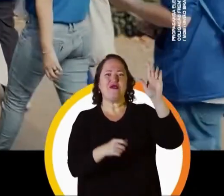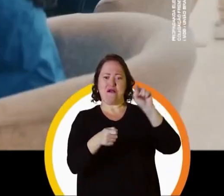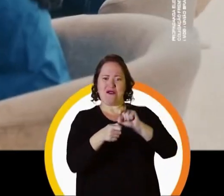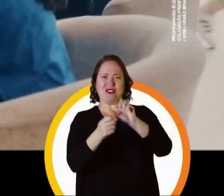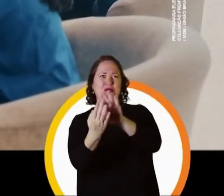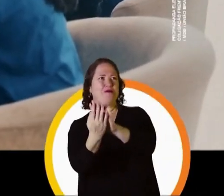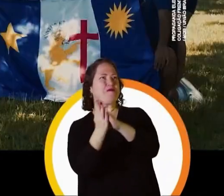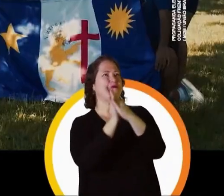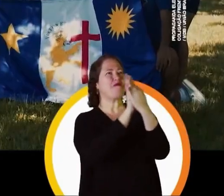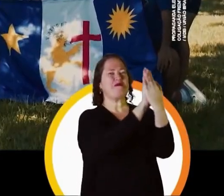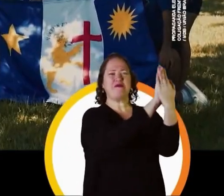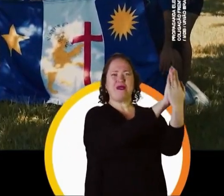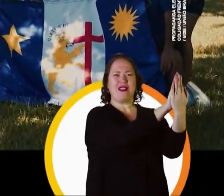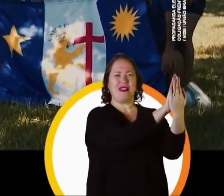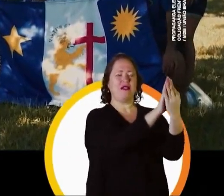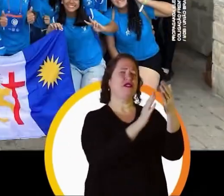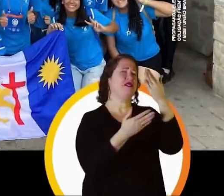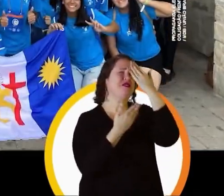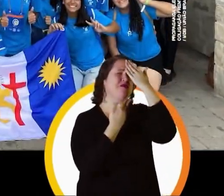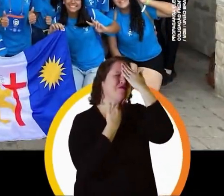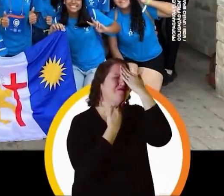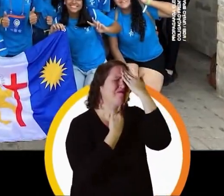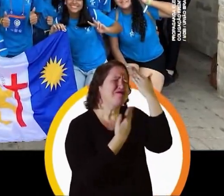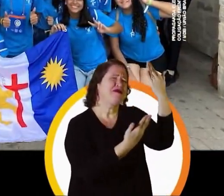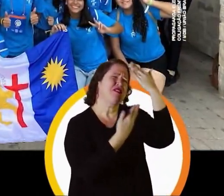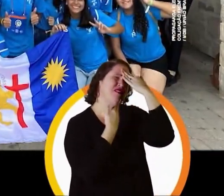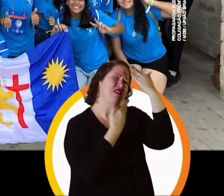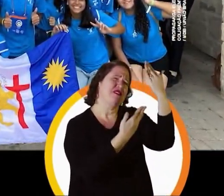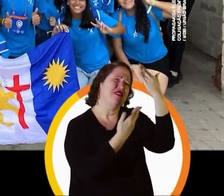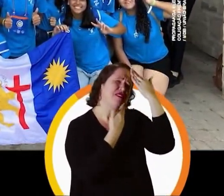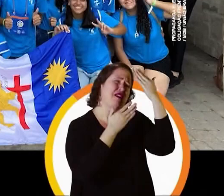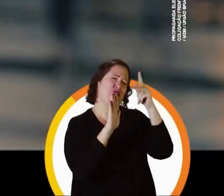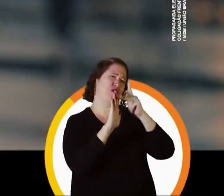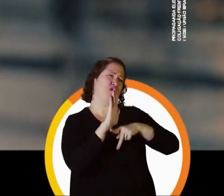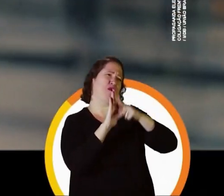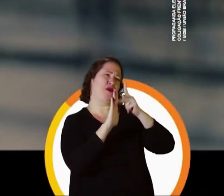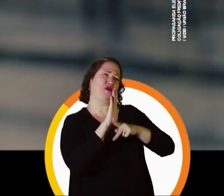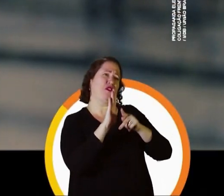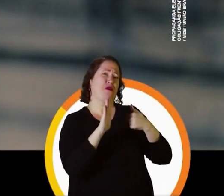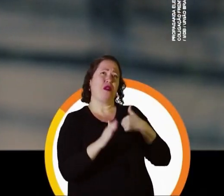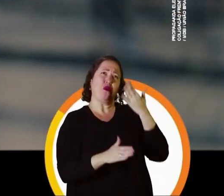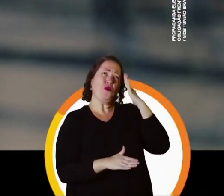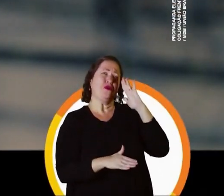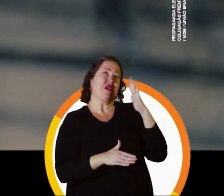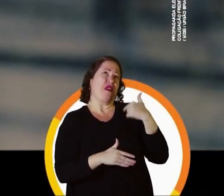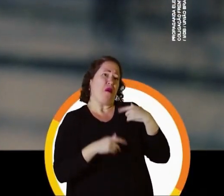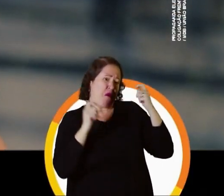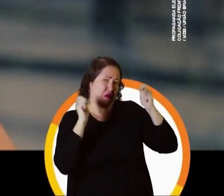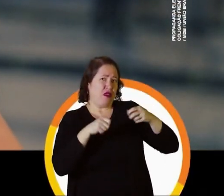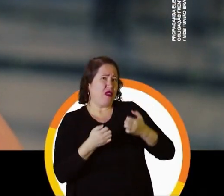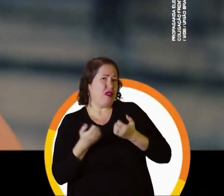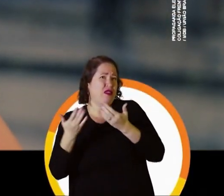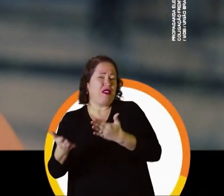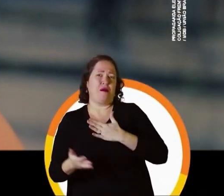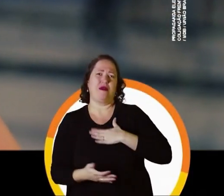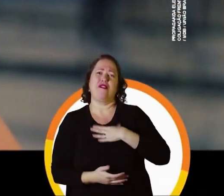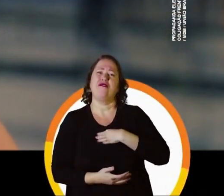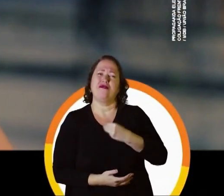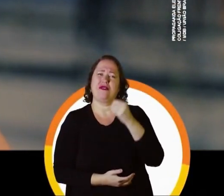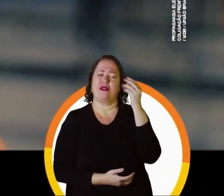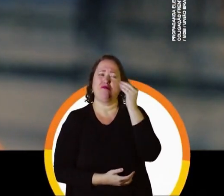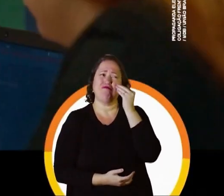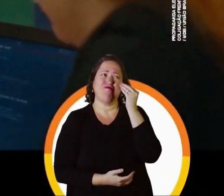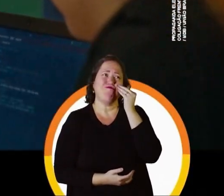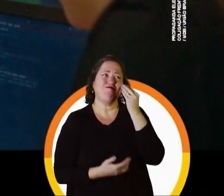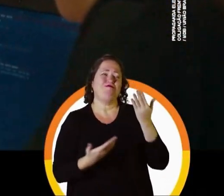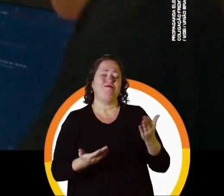intercâmbio de summer camp. Eu agradeço muito, muito por esse prazer. Não sei se um dia eu conseguiria dar essa oportunidade